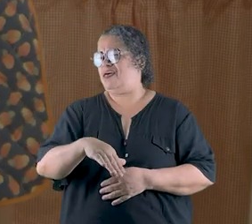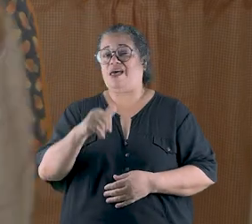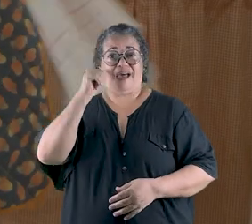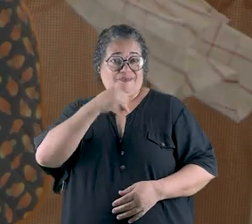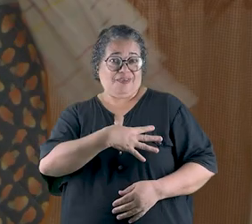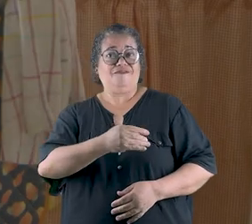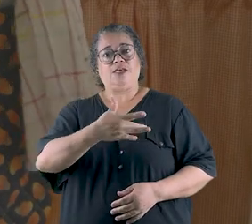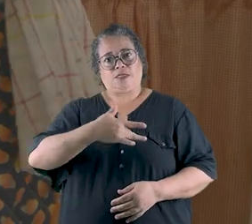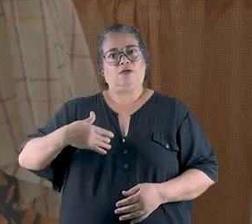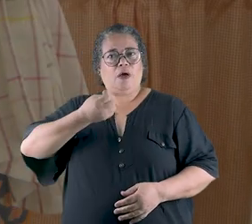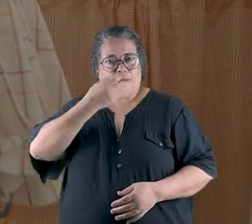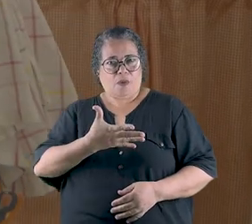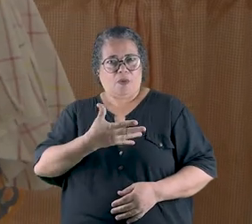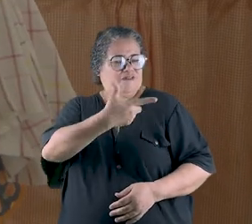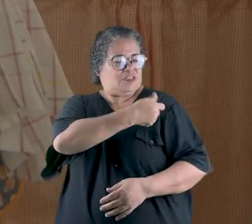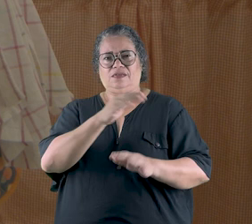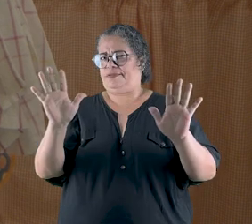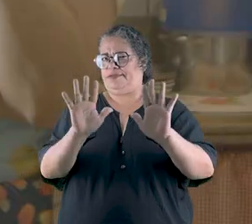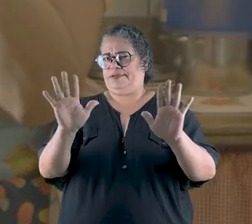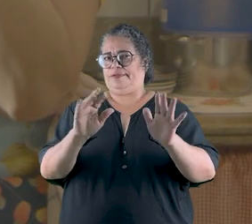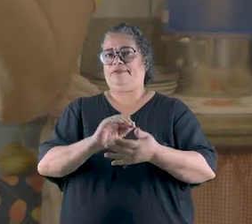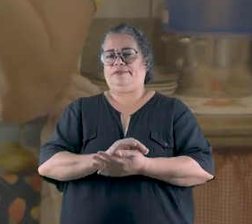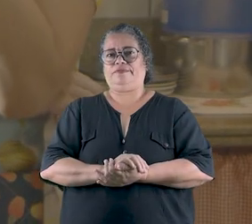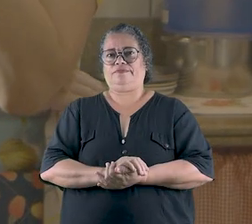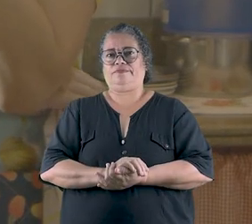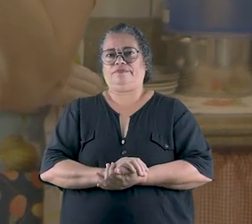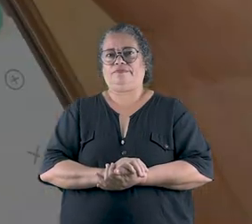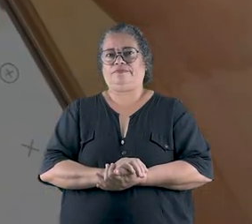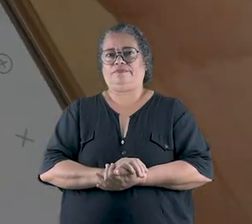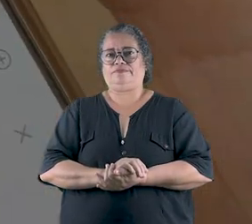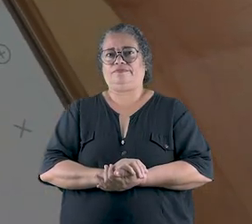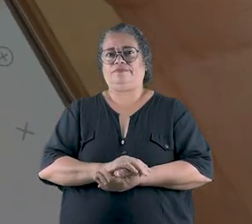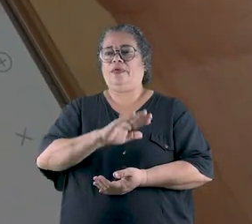Não, olha, minha filha tá super saudável, não vou vaciná-la.